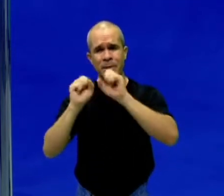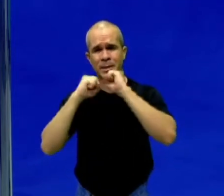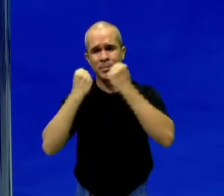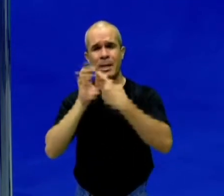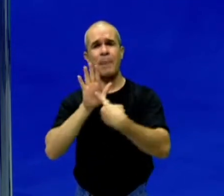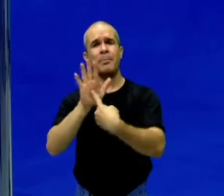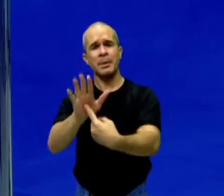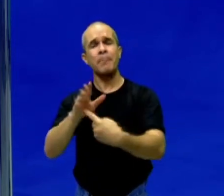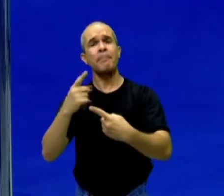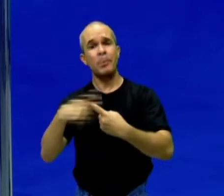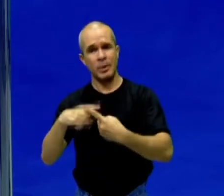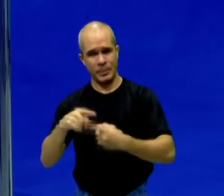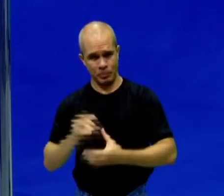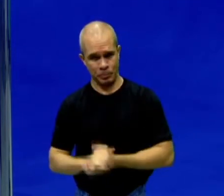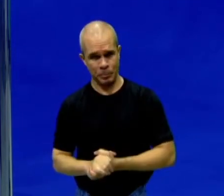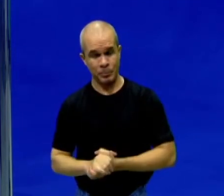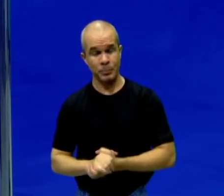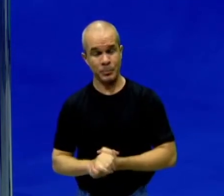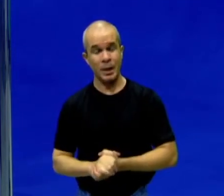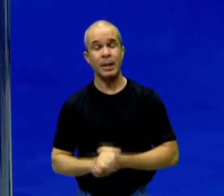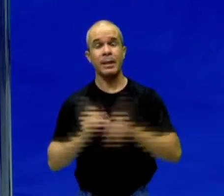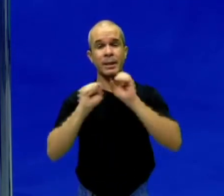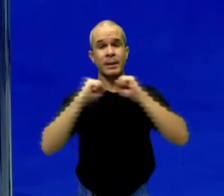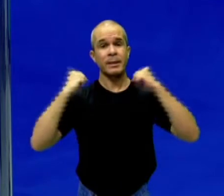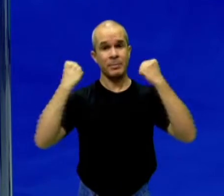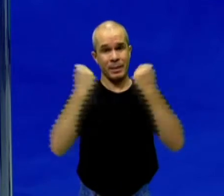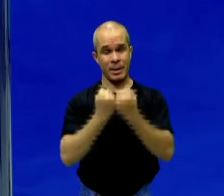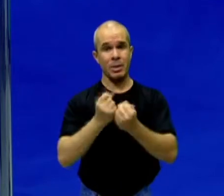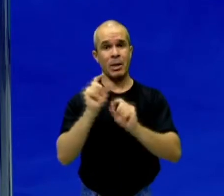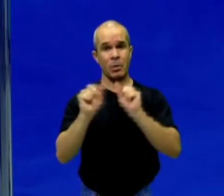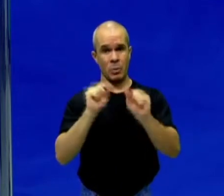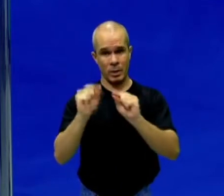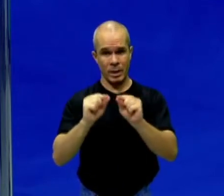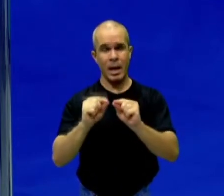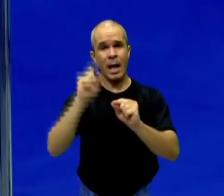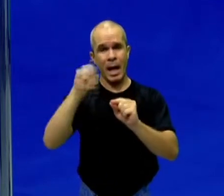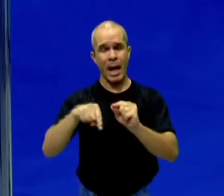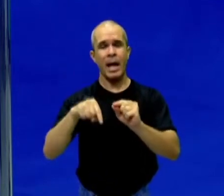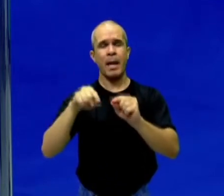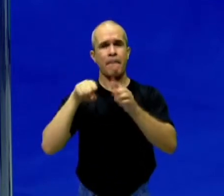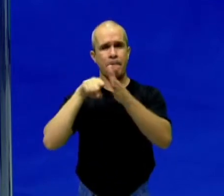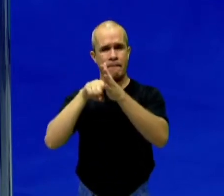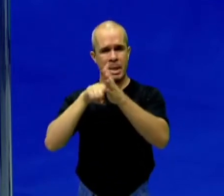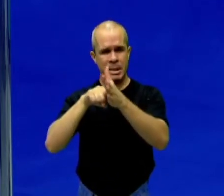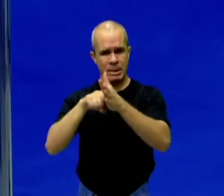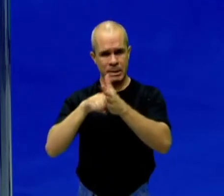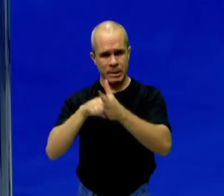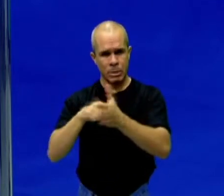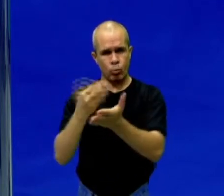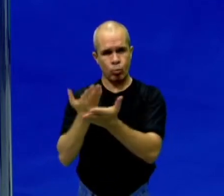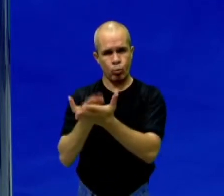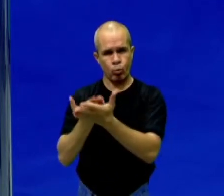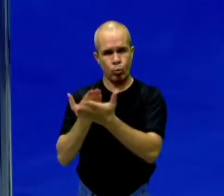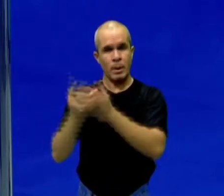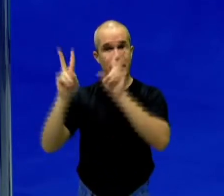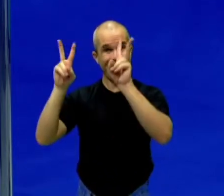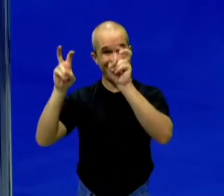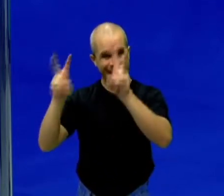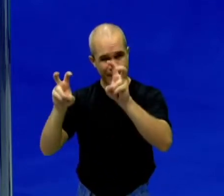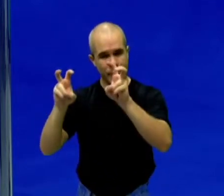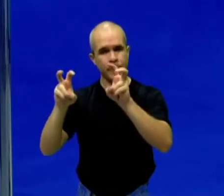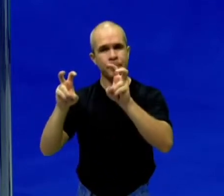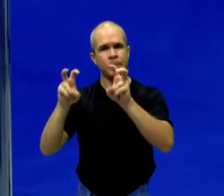Muito bem, seminário nada mais, nada menos é do que aprofundar um tema ou um assunto que o